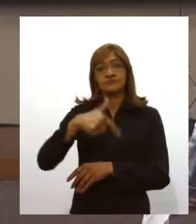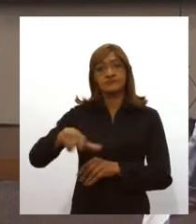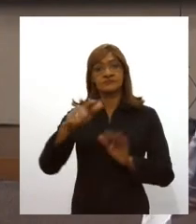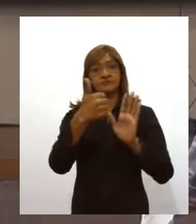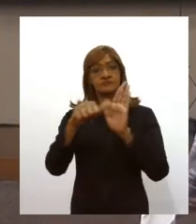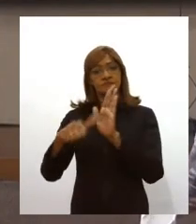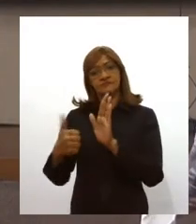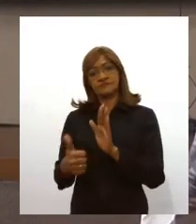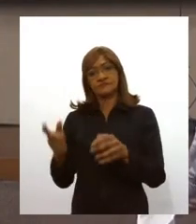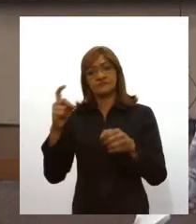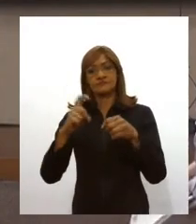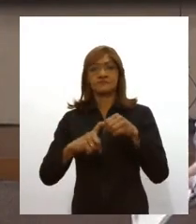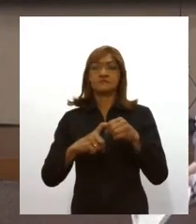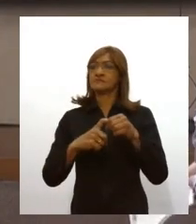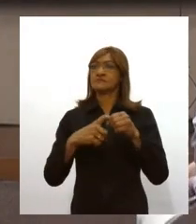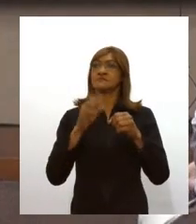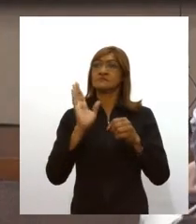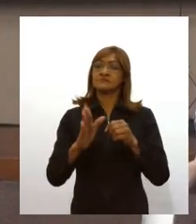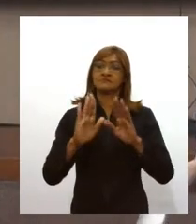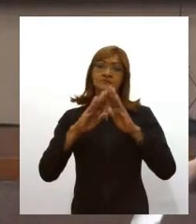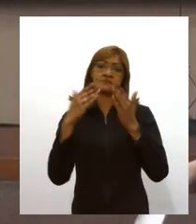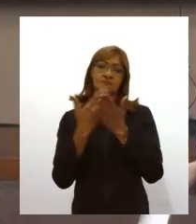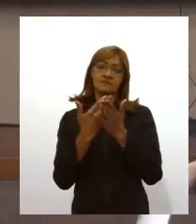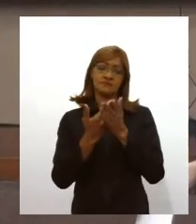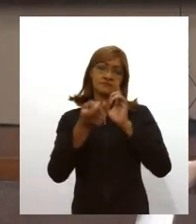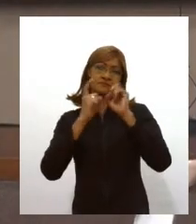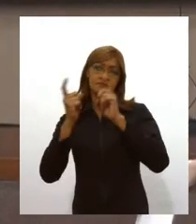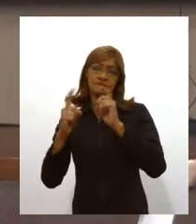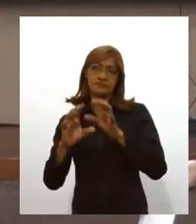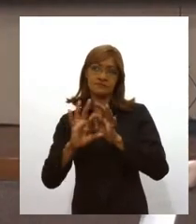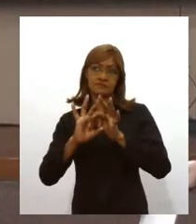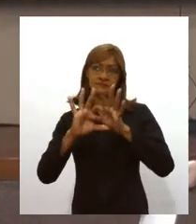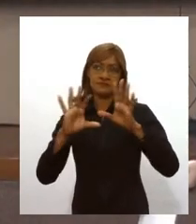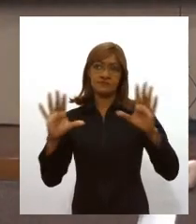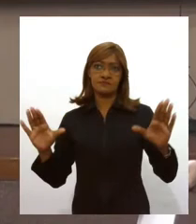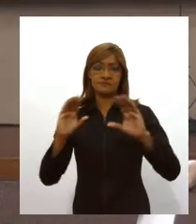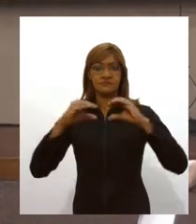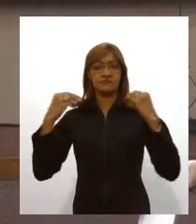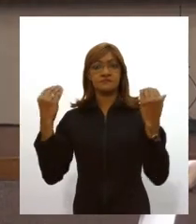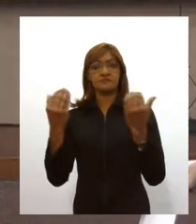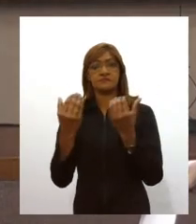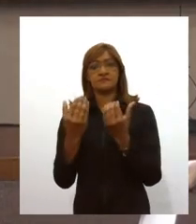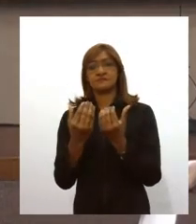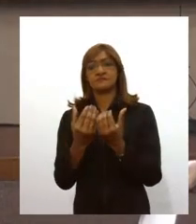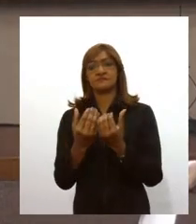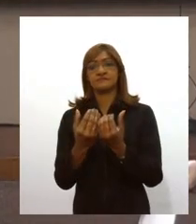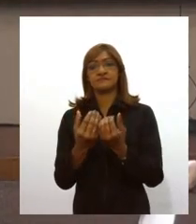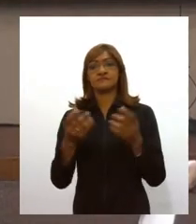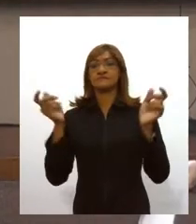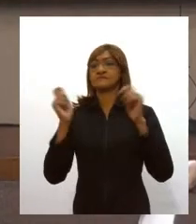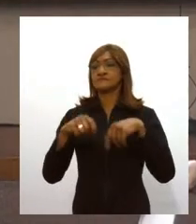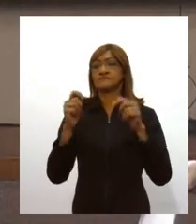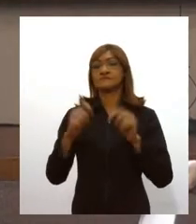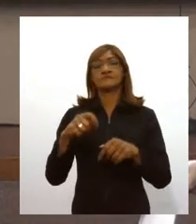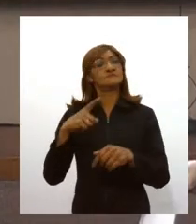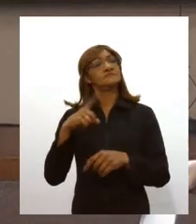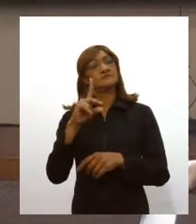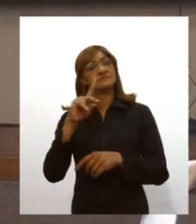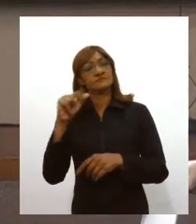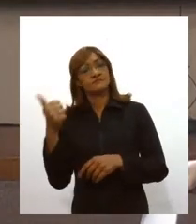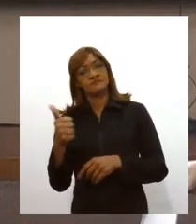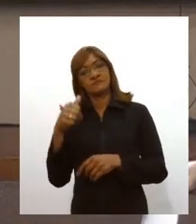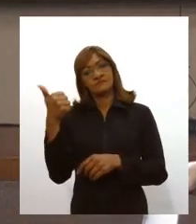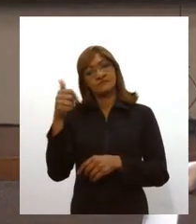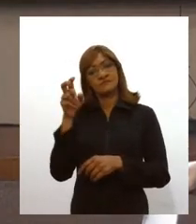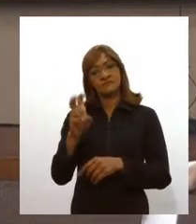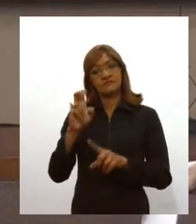atividades escolares e também para a liberação dos eventos de grande porte só será feita no dia 15 de outubro.